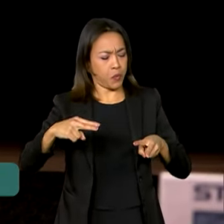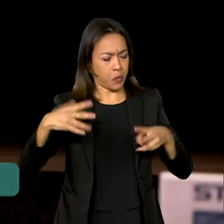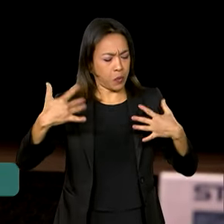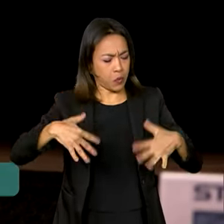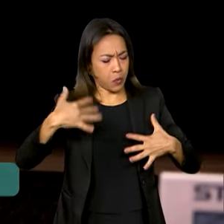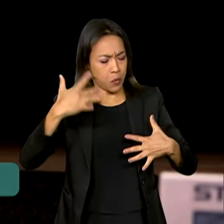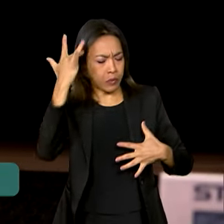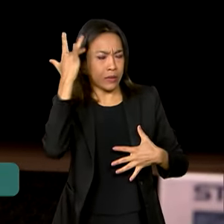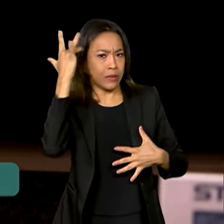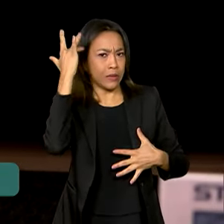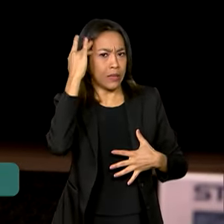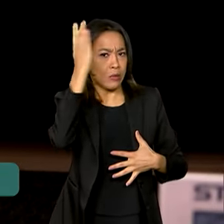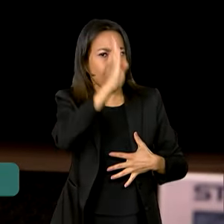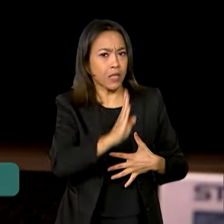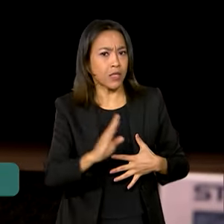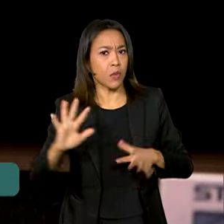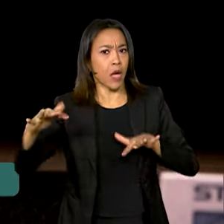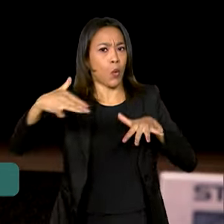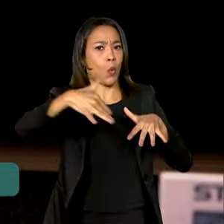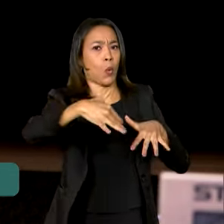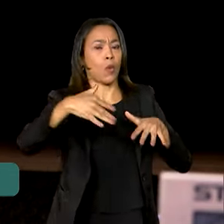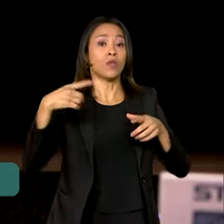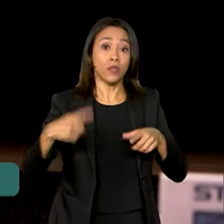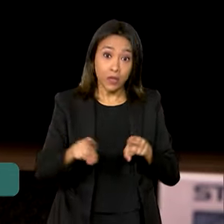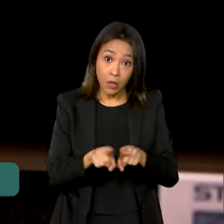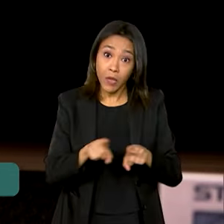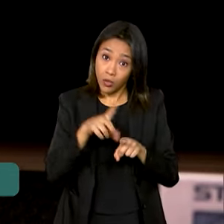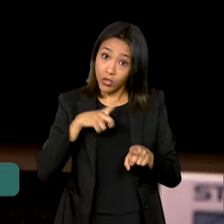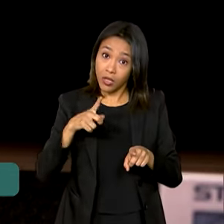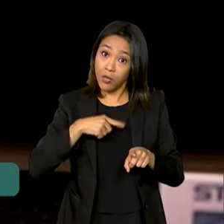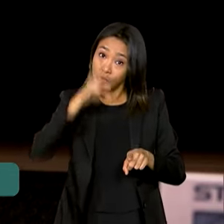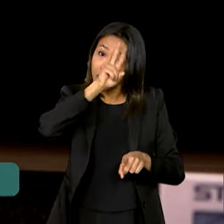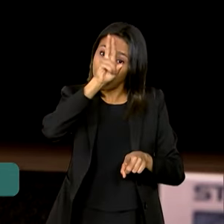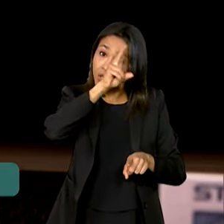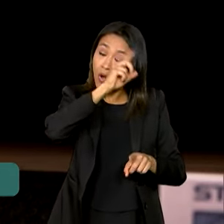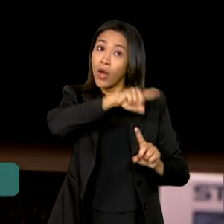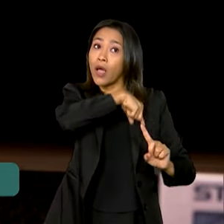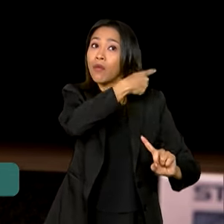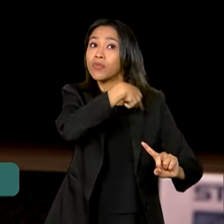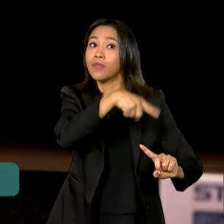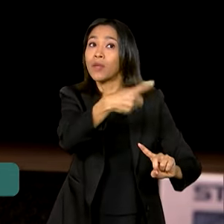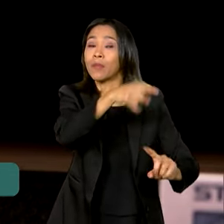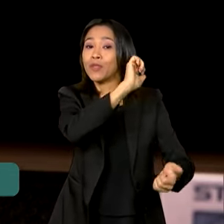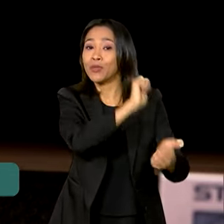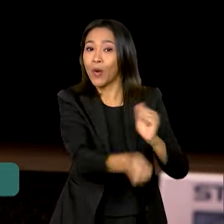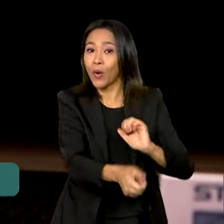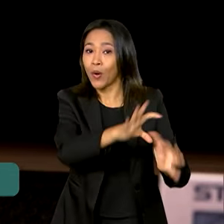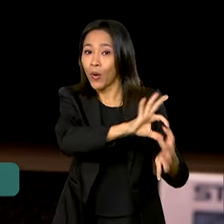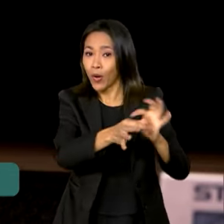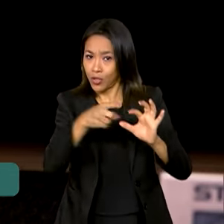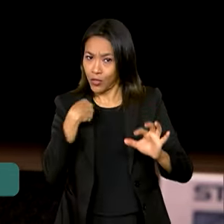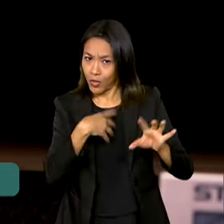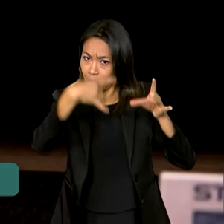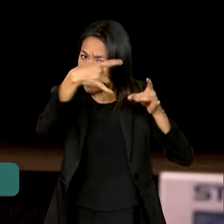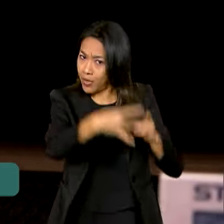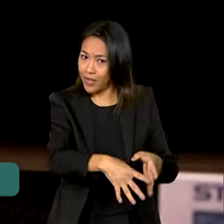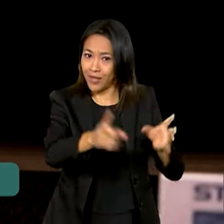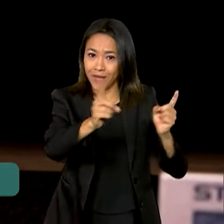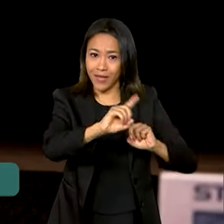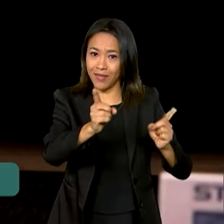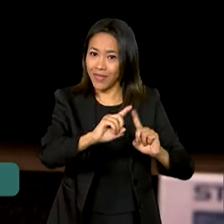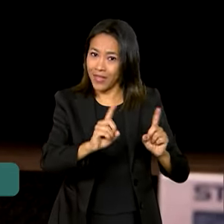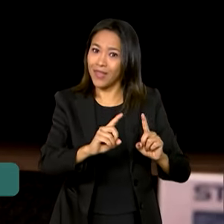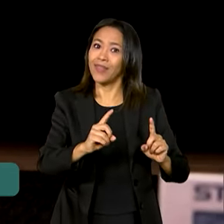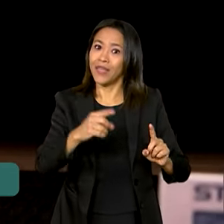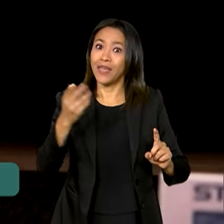sua grandeza, nós também somos reconhecidos pela manutenção do legado olímpico. Nós não deixamos o legado olímpico jogado, nós não abandonamos o legado olímpico, como acontece,